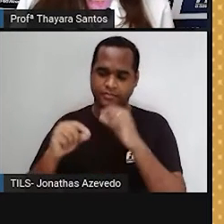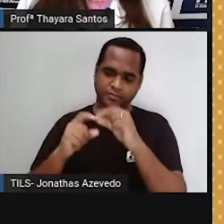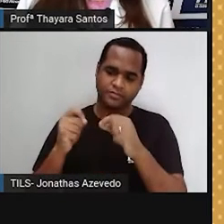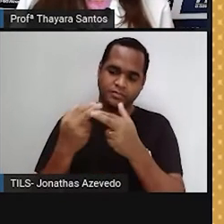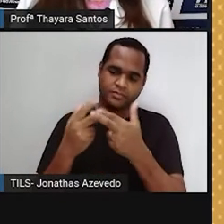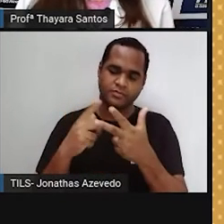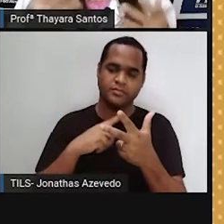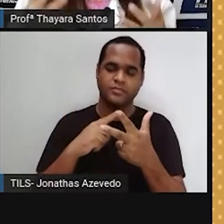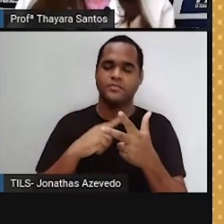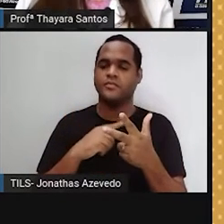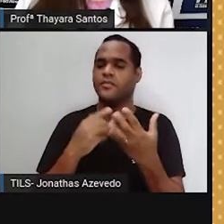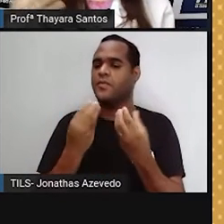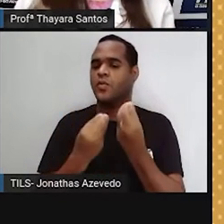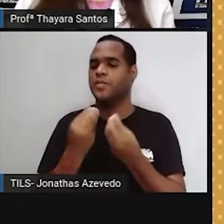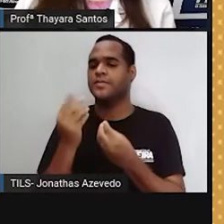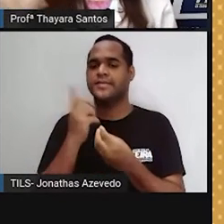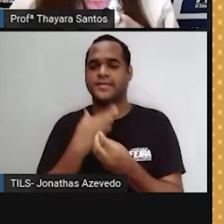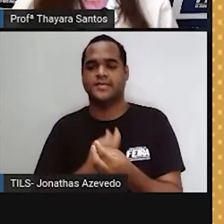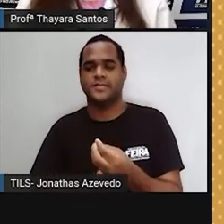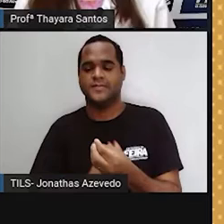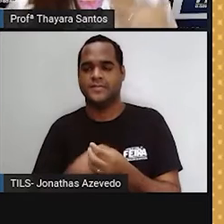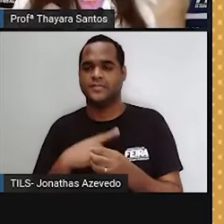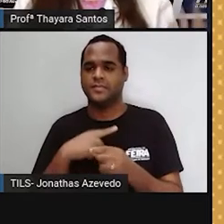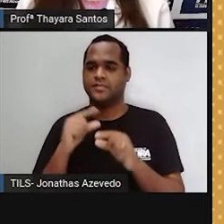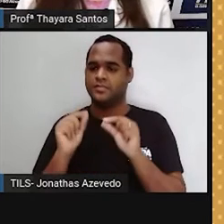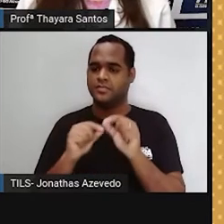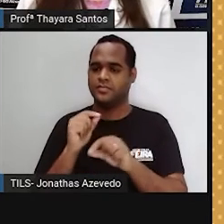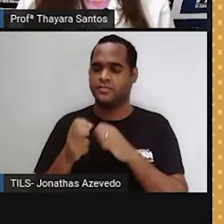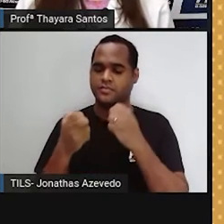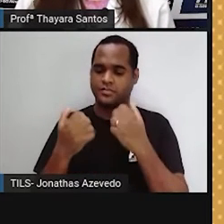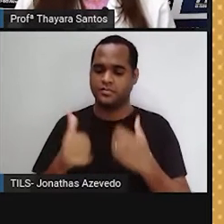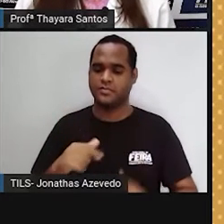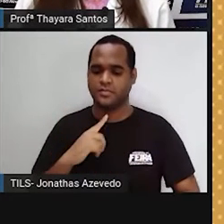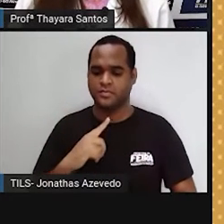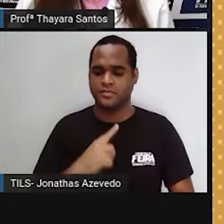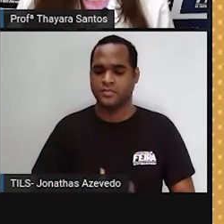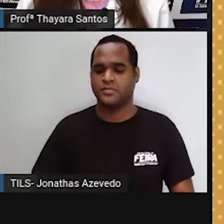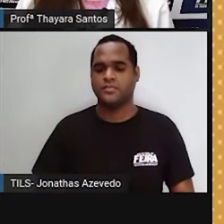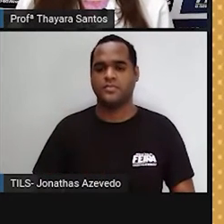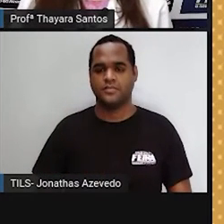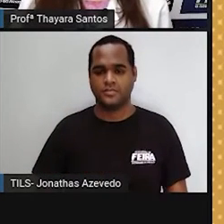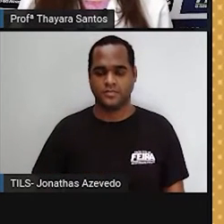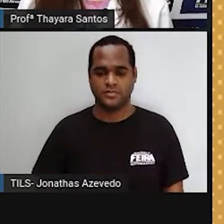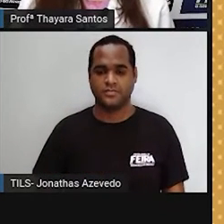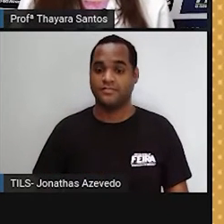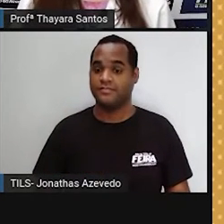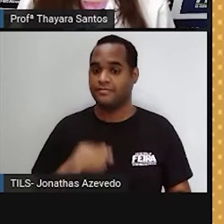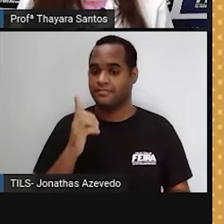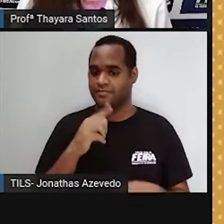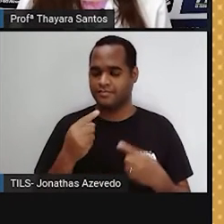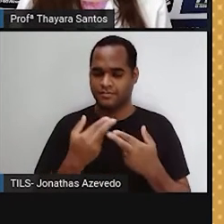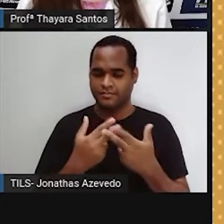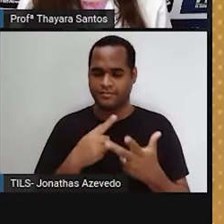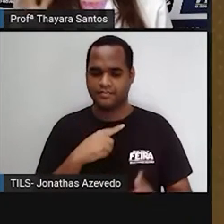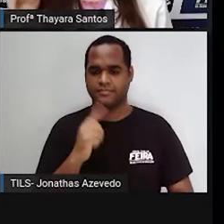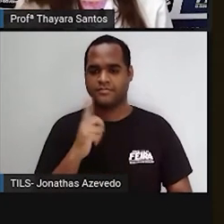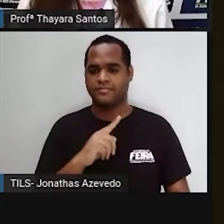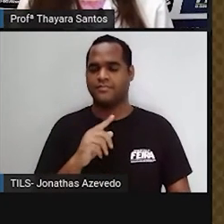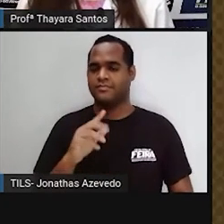gás hidrogênio lá, elas vão acabar vivendo mais tempo do que as outras que têm menor quantidade de gás hidrogênio.